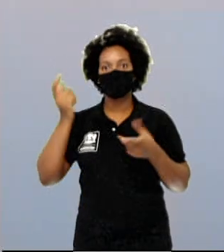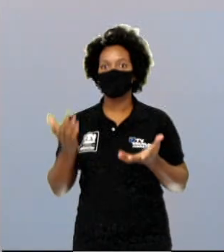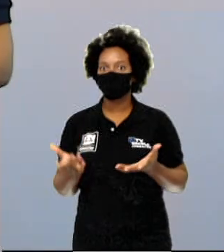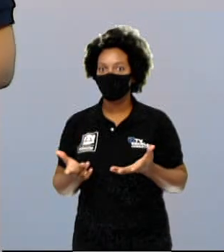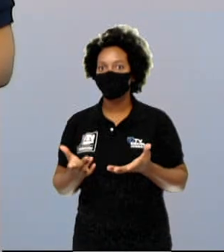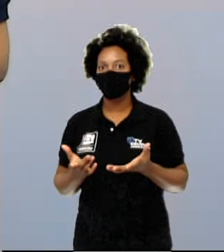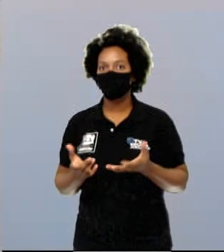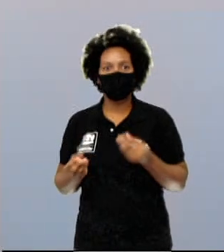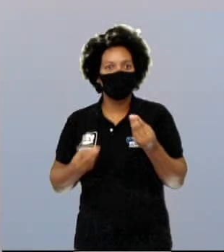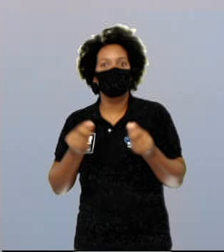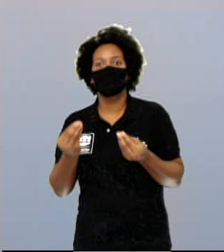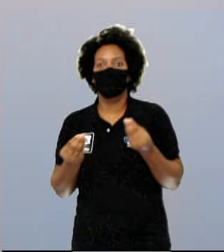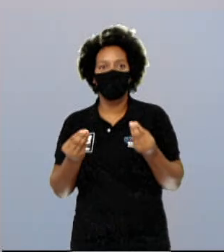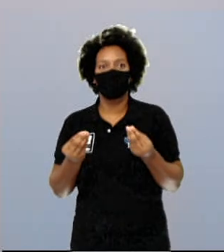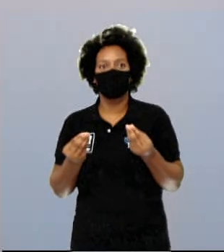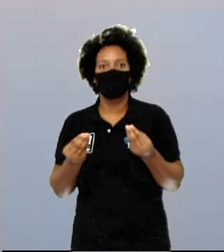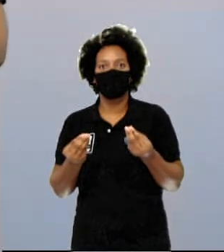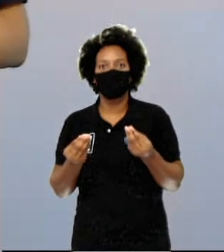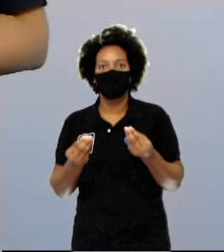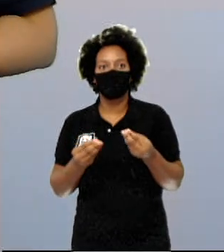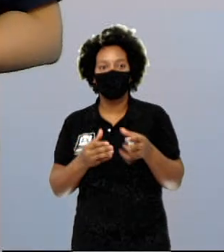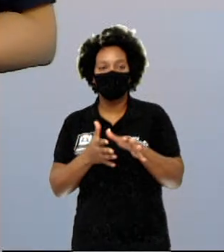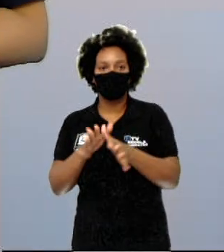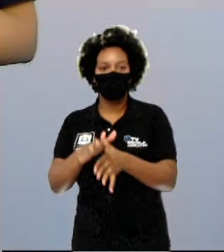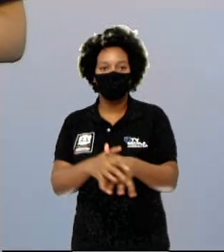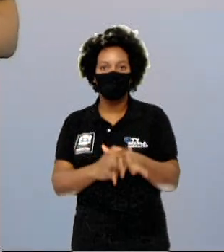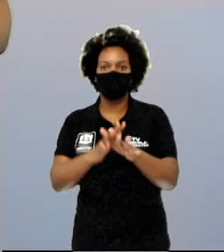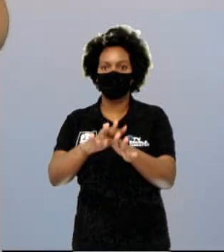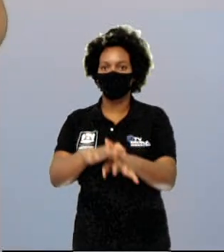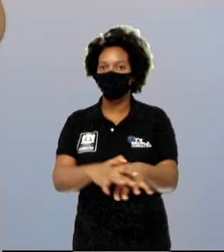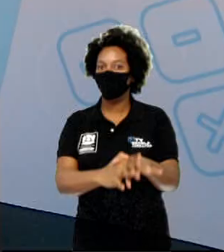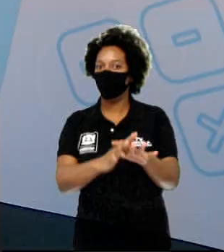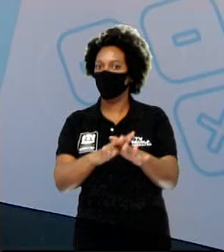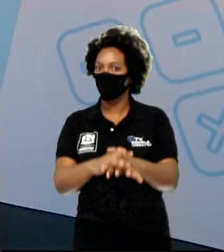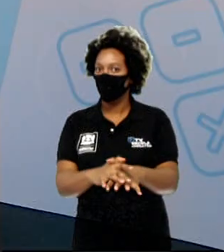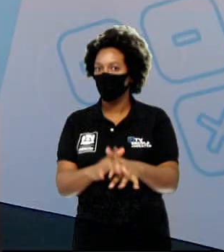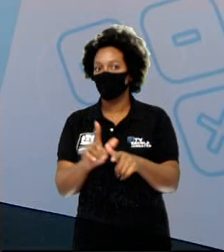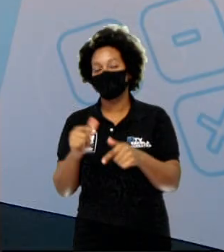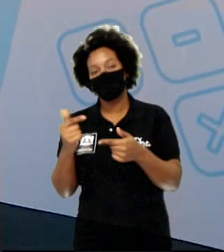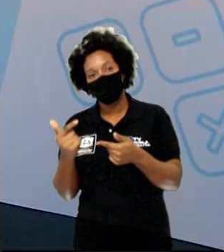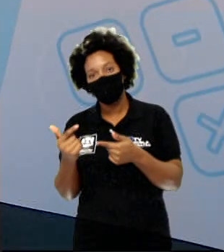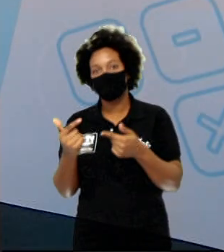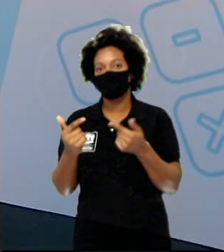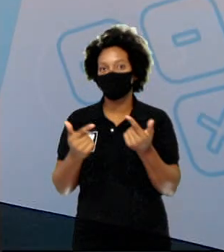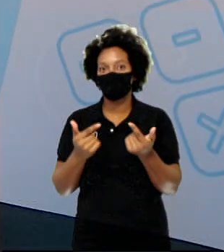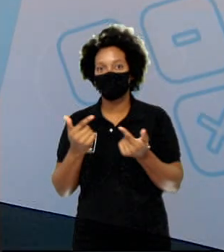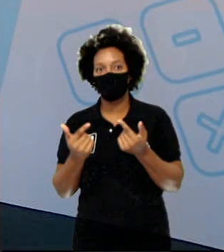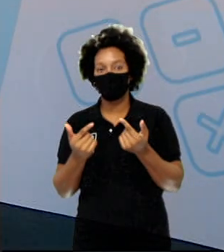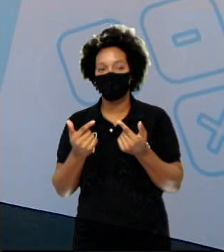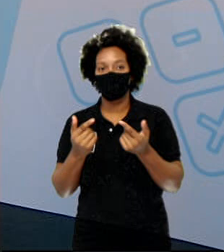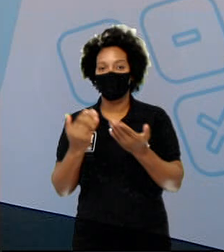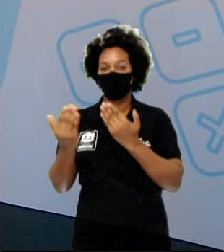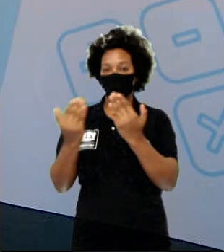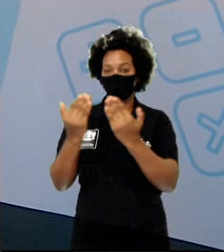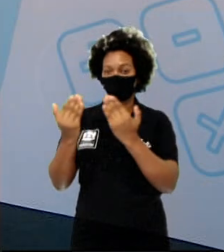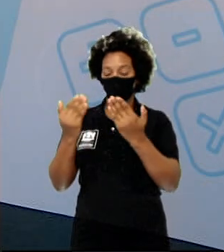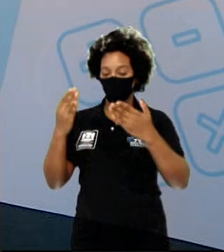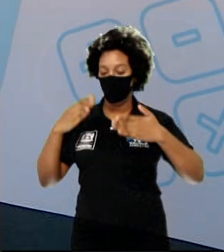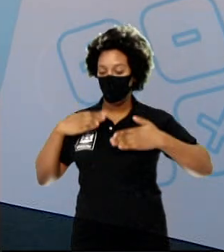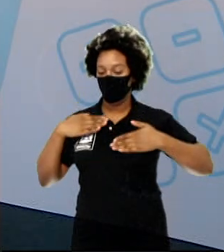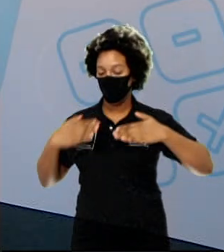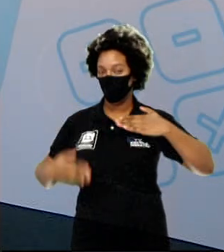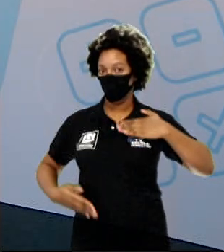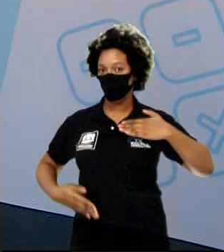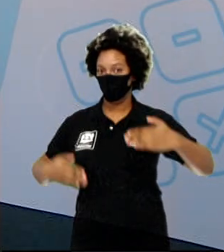Como pode? A baleia deve ter um cérebro maior que o nosso, mas é em proporção ao resto do corpo. Em